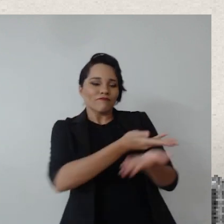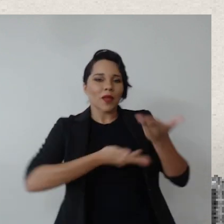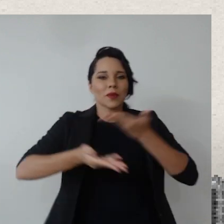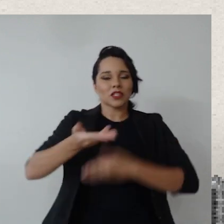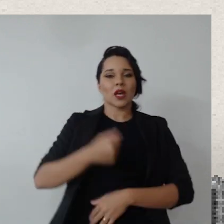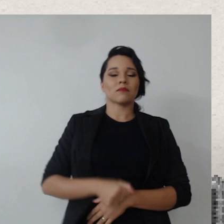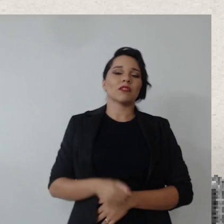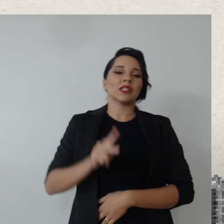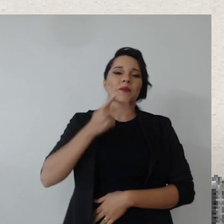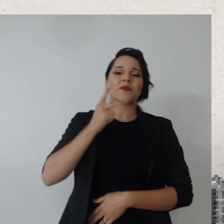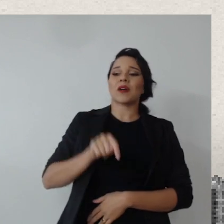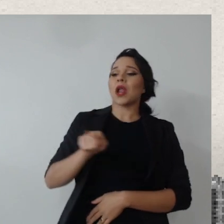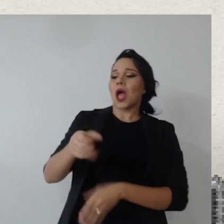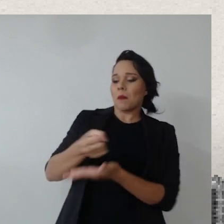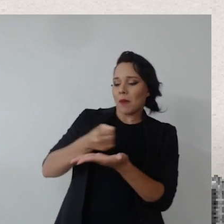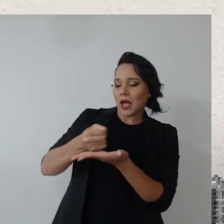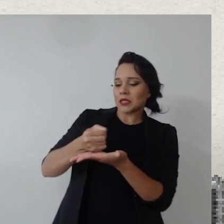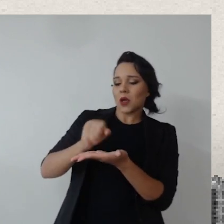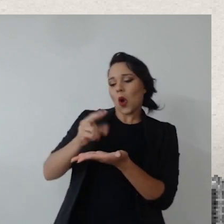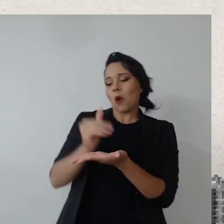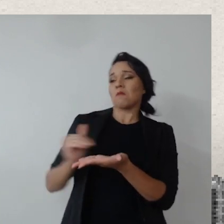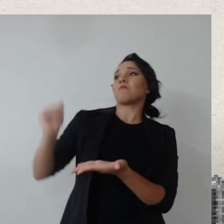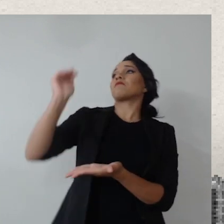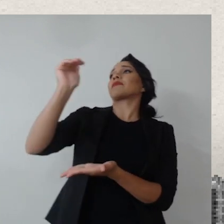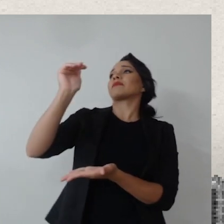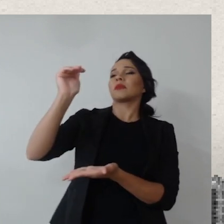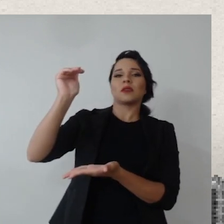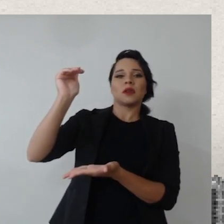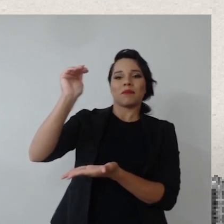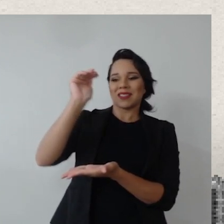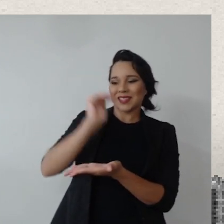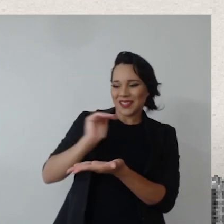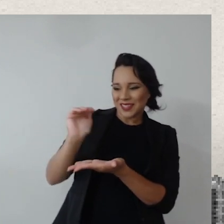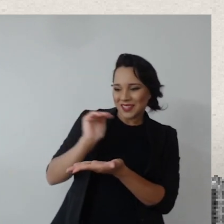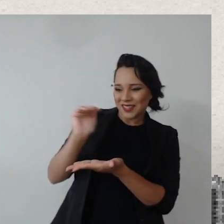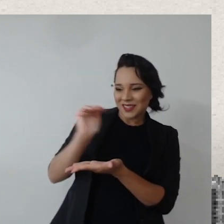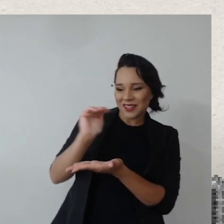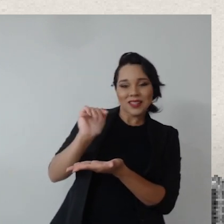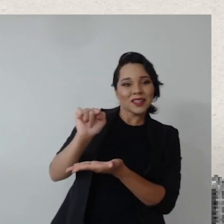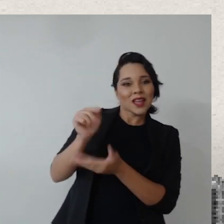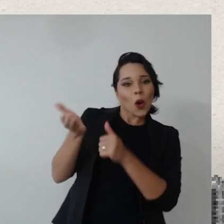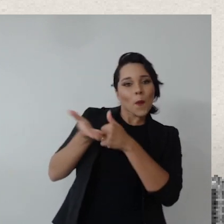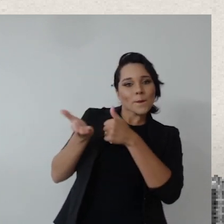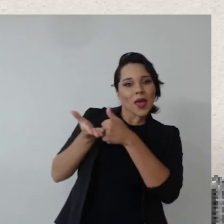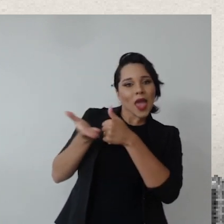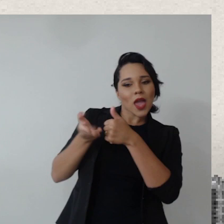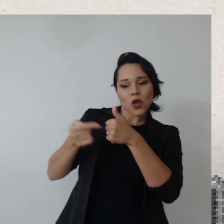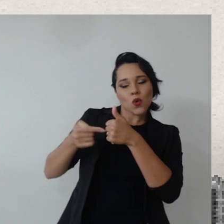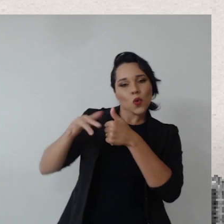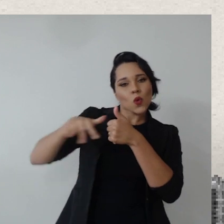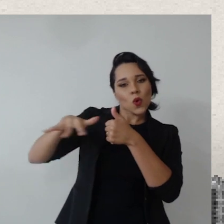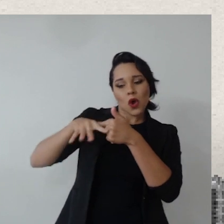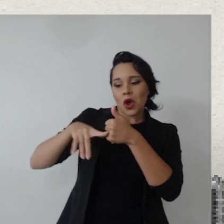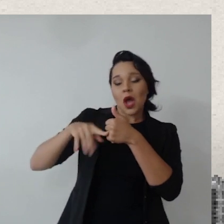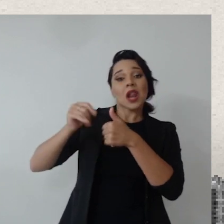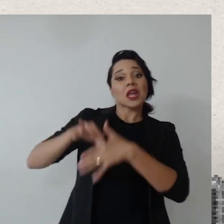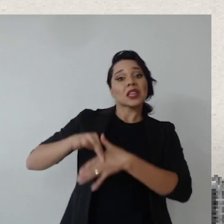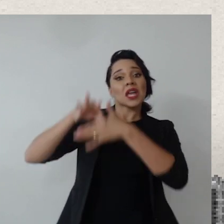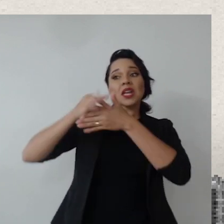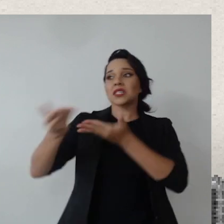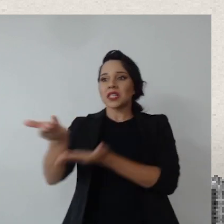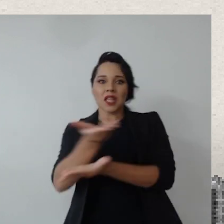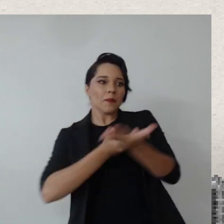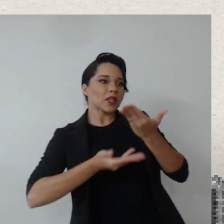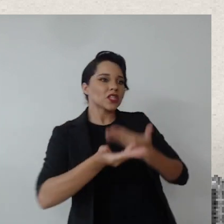a gente está sempre apontando assim, ou é a base ou é o topo, tem o meio da estrutura, cara, o meio da estrutura, eu boto fé na